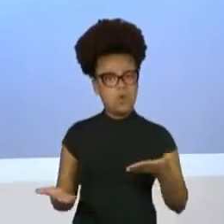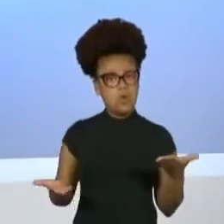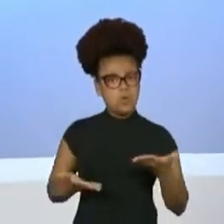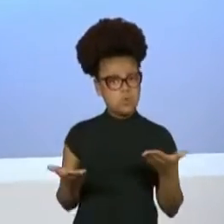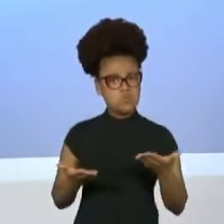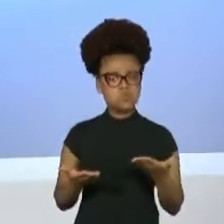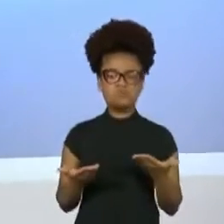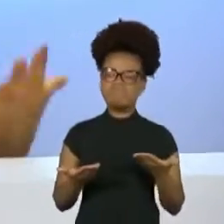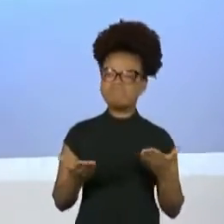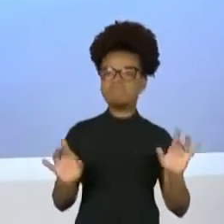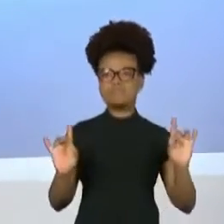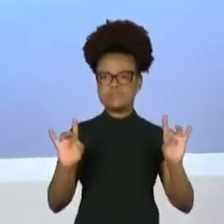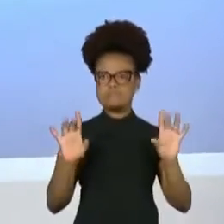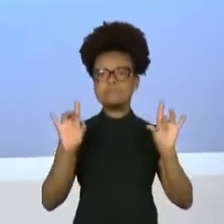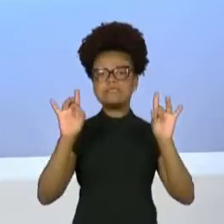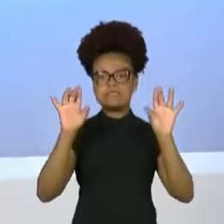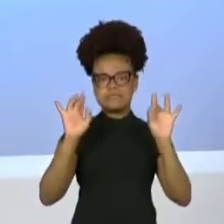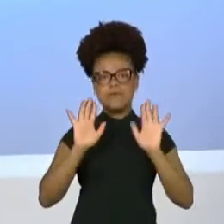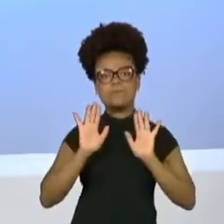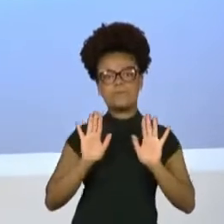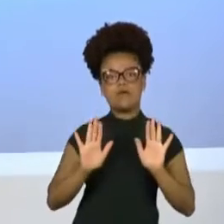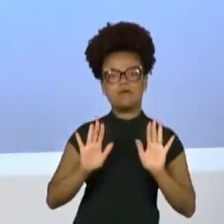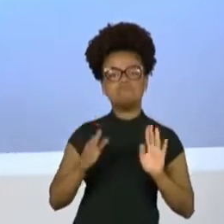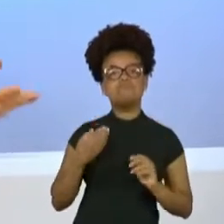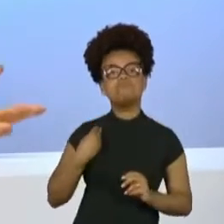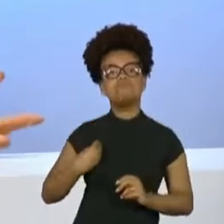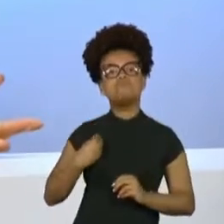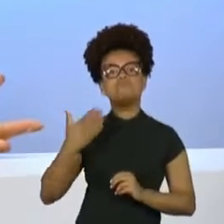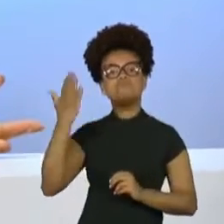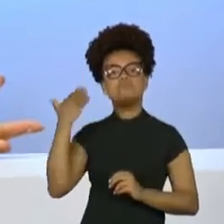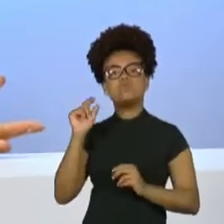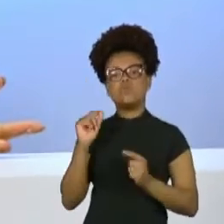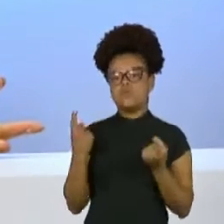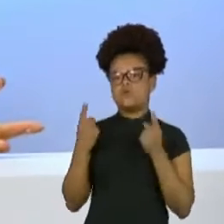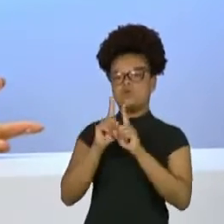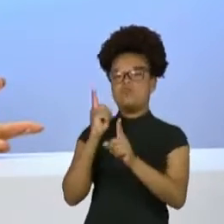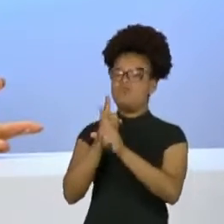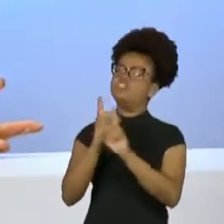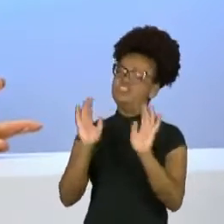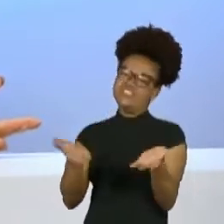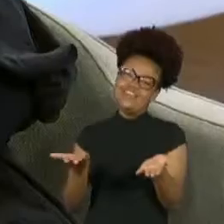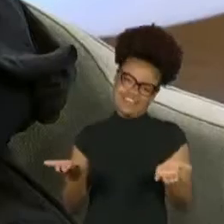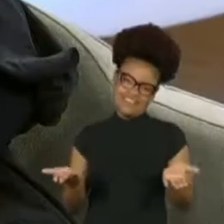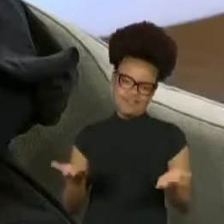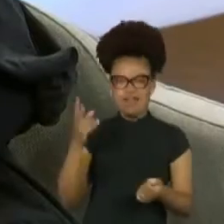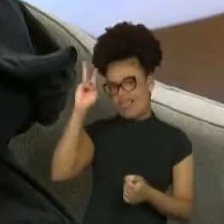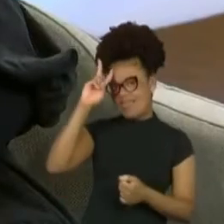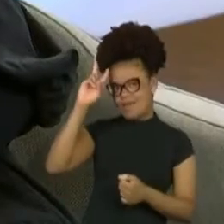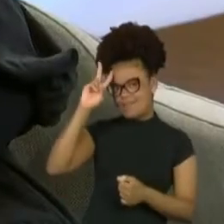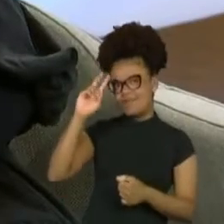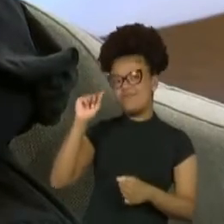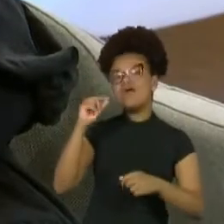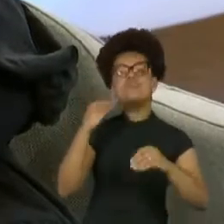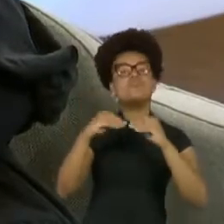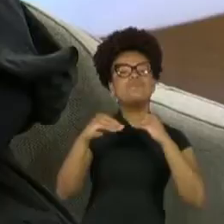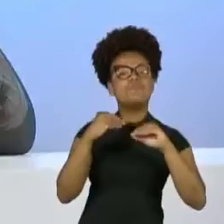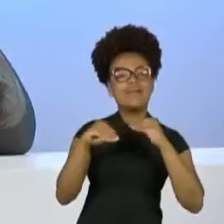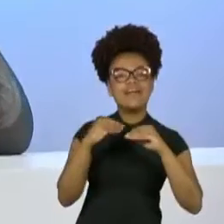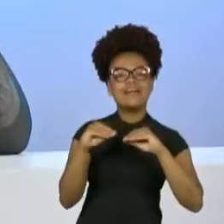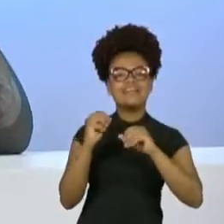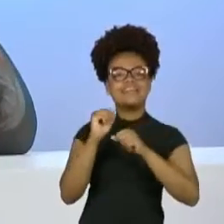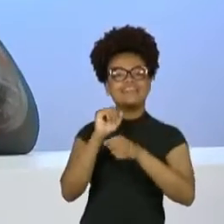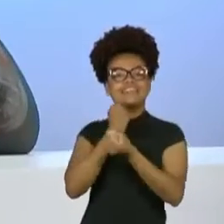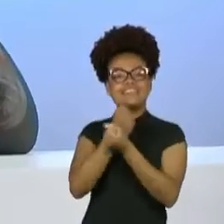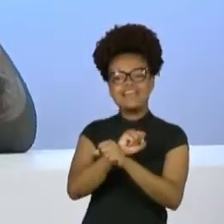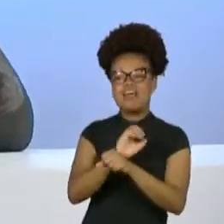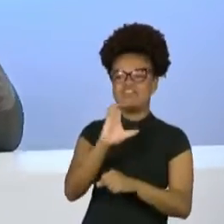E aí, a nossa vida se cruza em alguns momentos. E eu vou começar pela nossa amada Chica da Silva, né? É, Chica